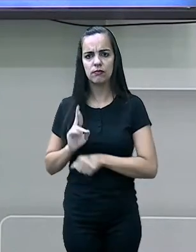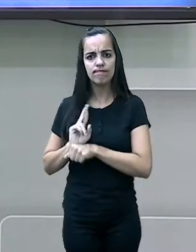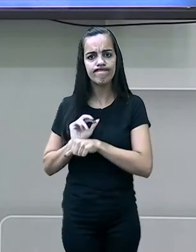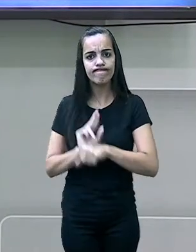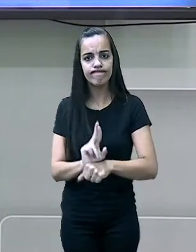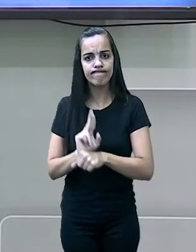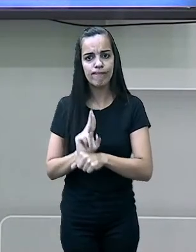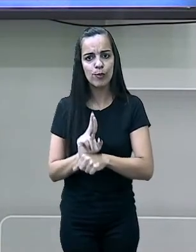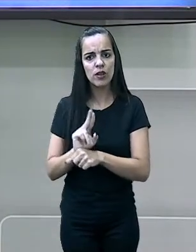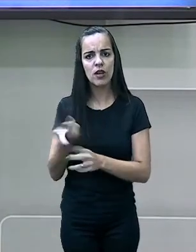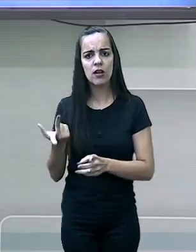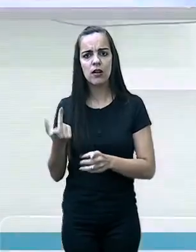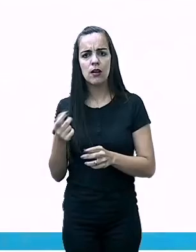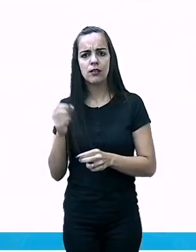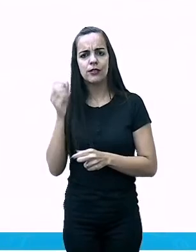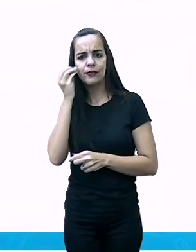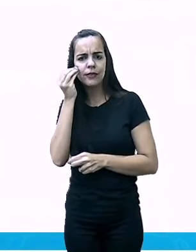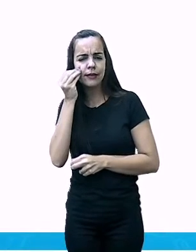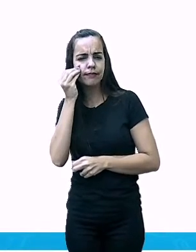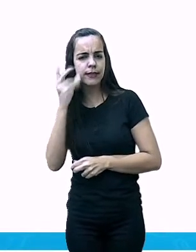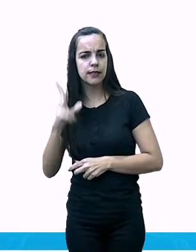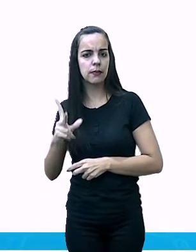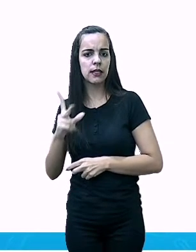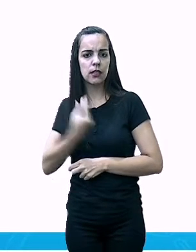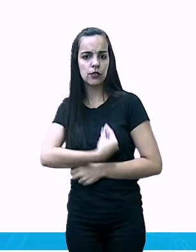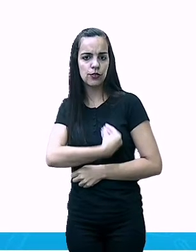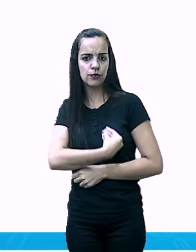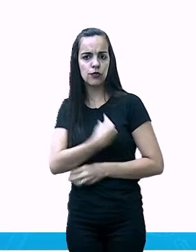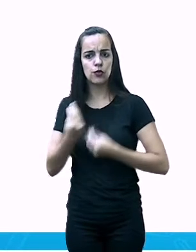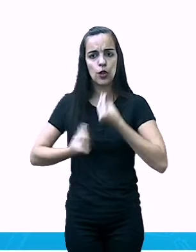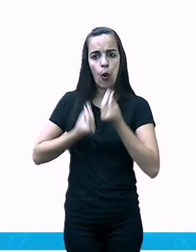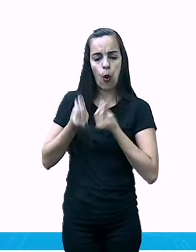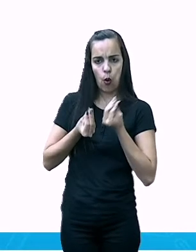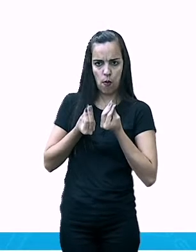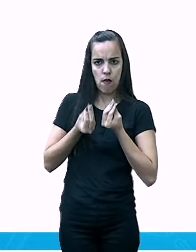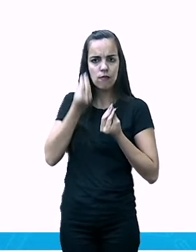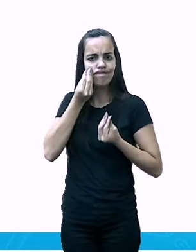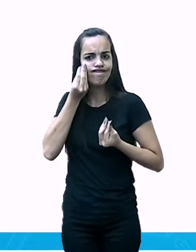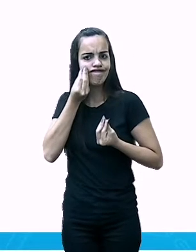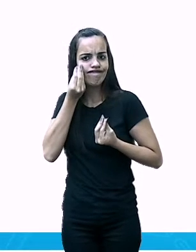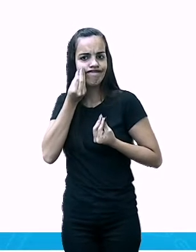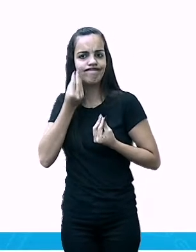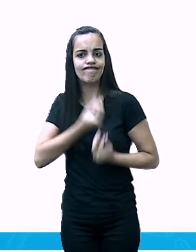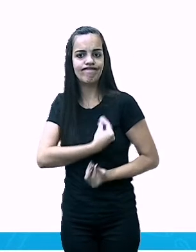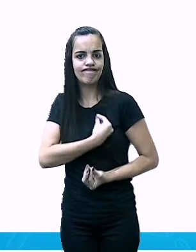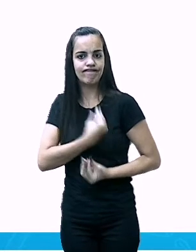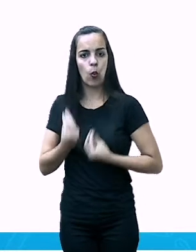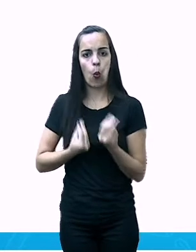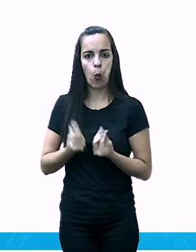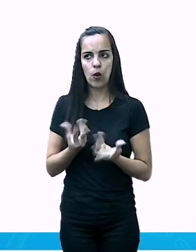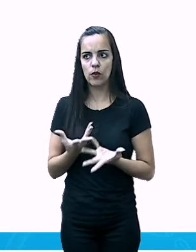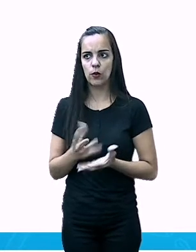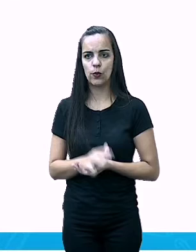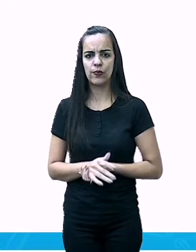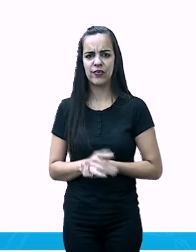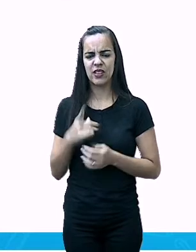Esperança ou expectativa de vida? É um cálculo estatístico.